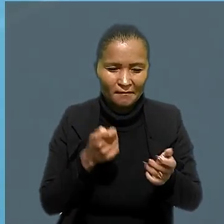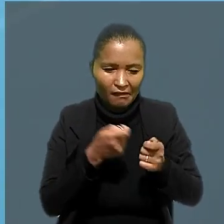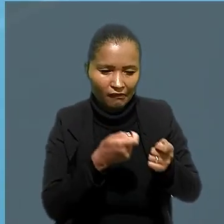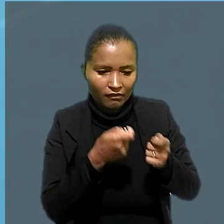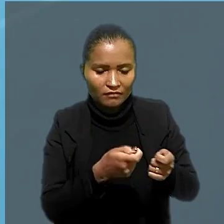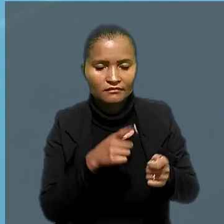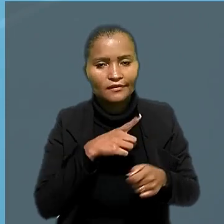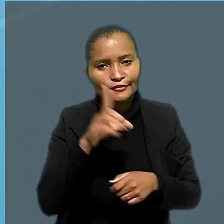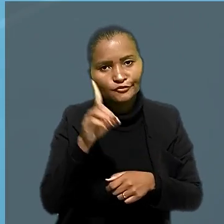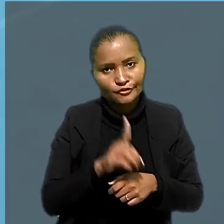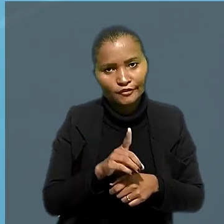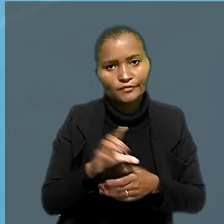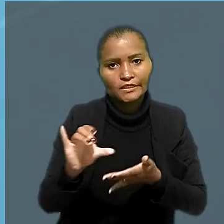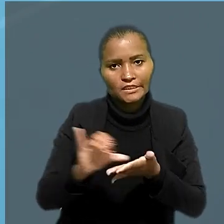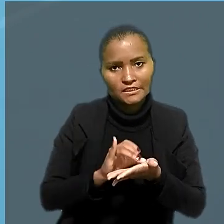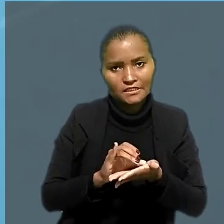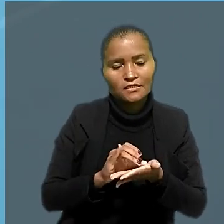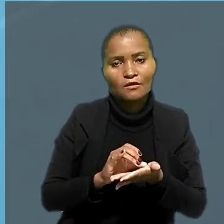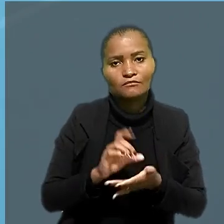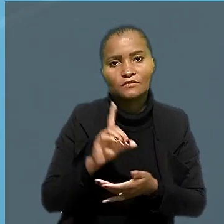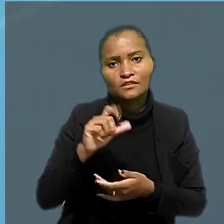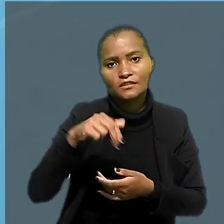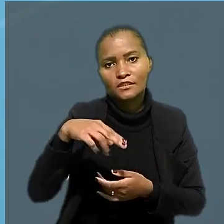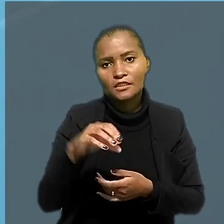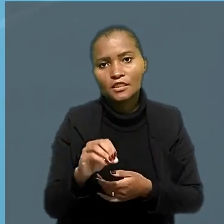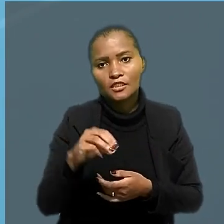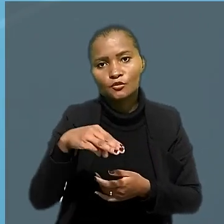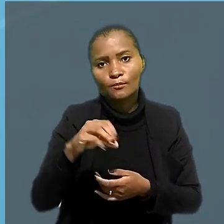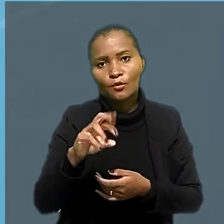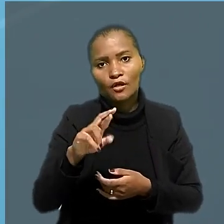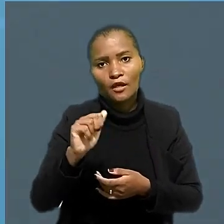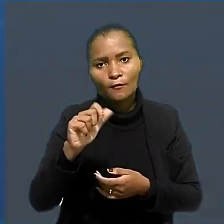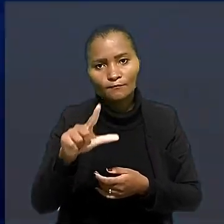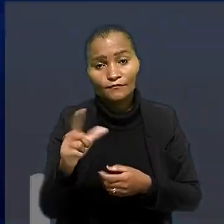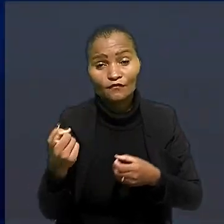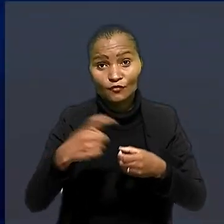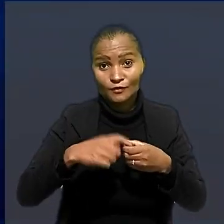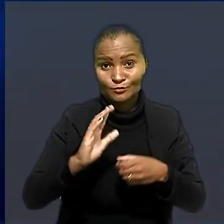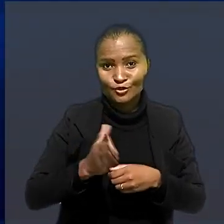obtém direito à indenização por dano moral. A gente volta daqui a pouco.